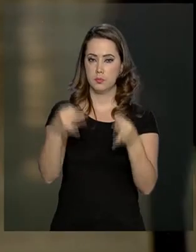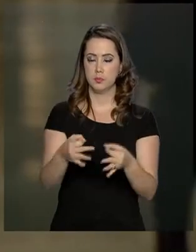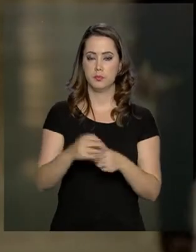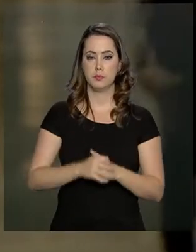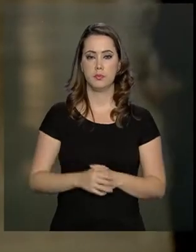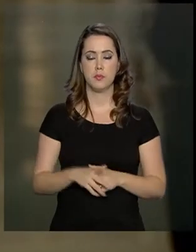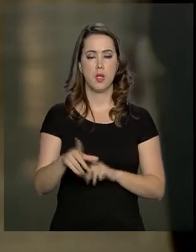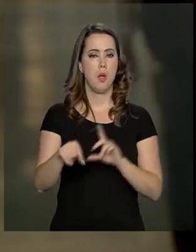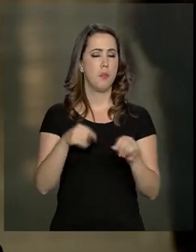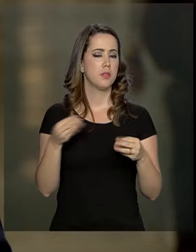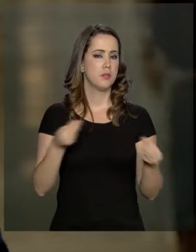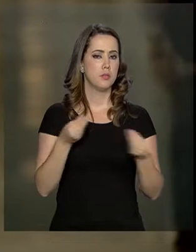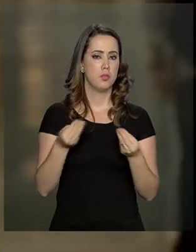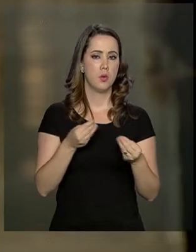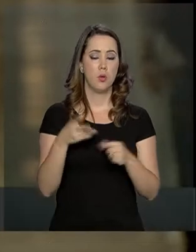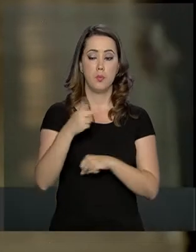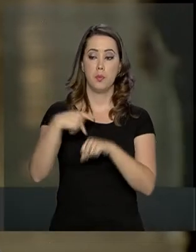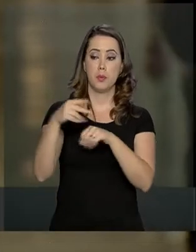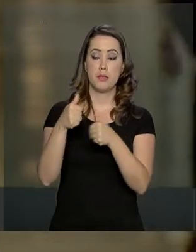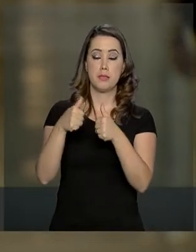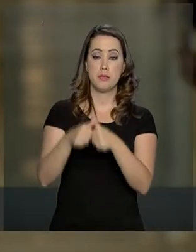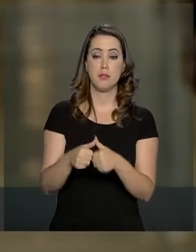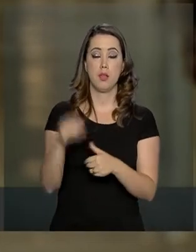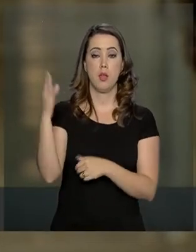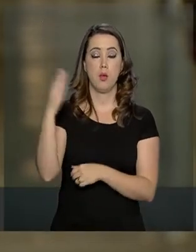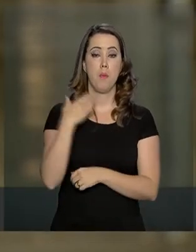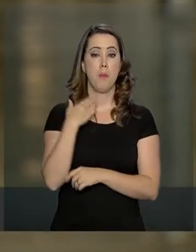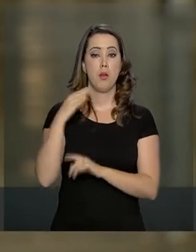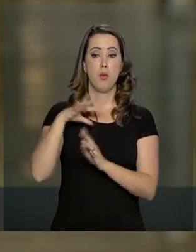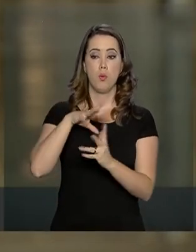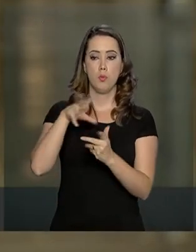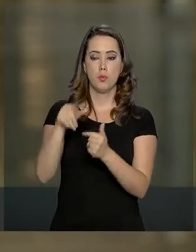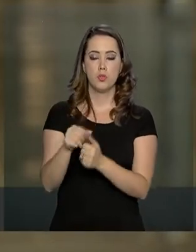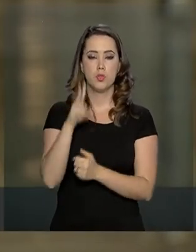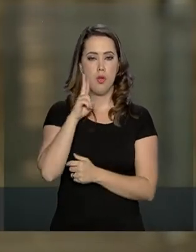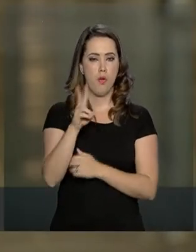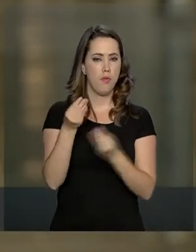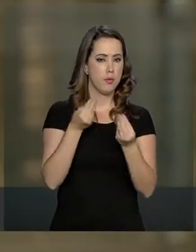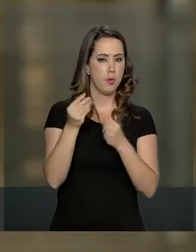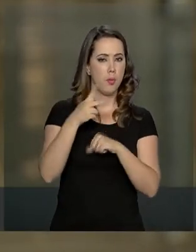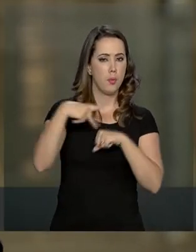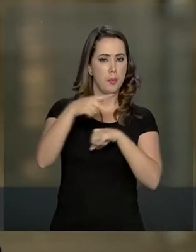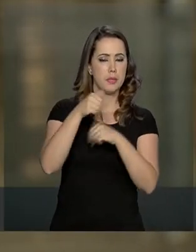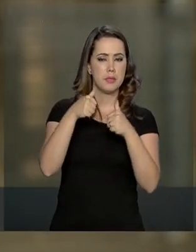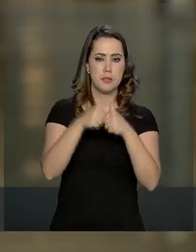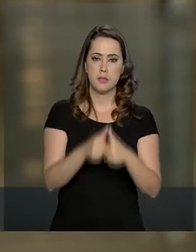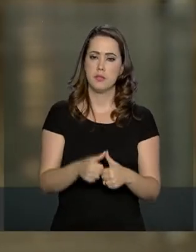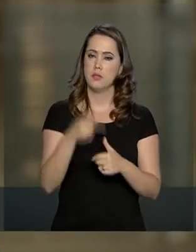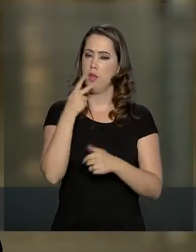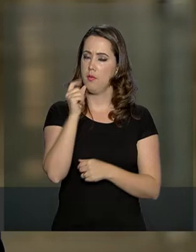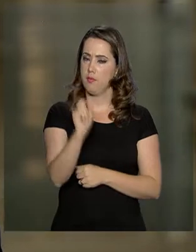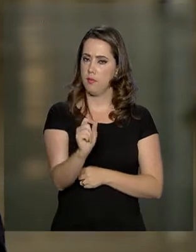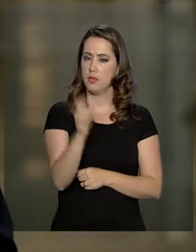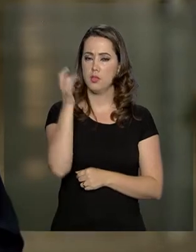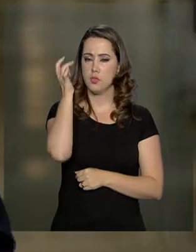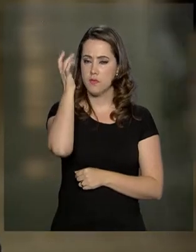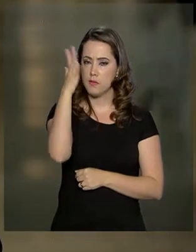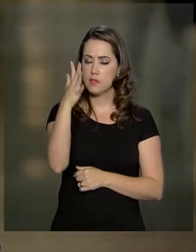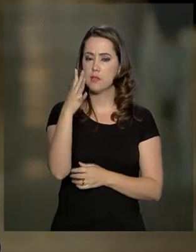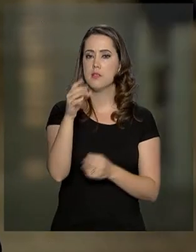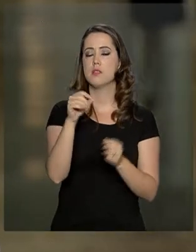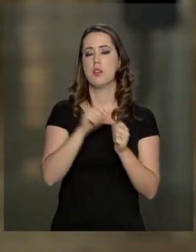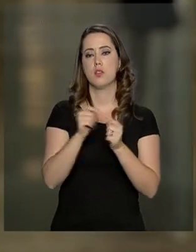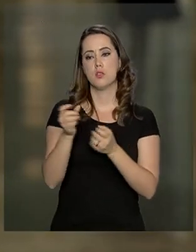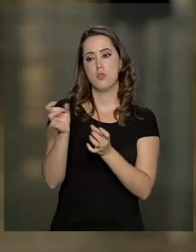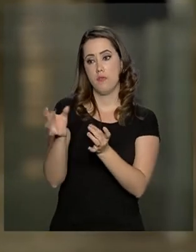Para definir o posicionamento de um país, o Banco Mundial analisa como a nação está em termos de facilidade de fazer